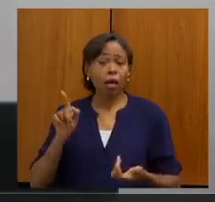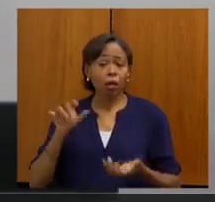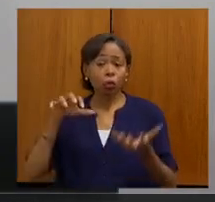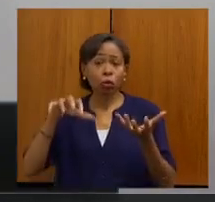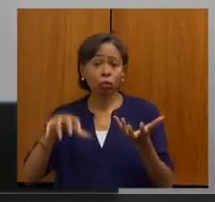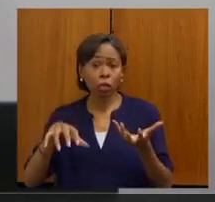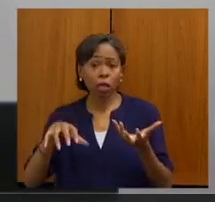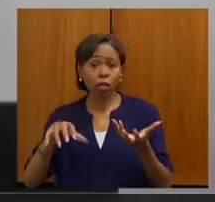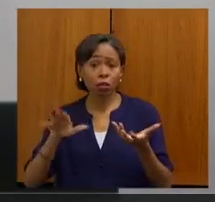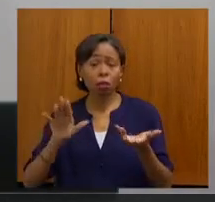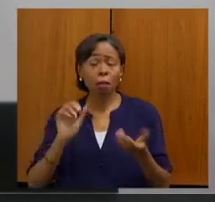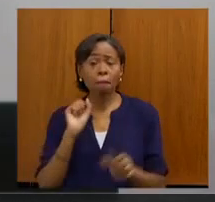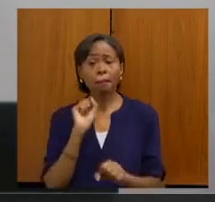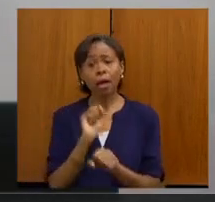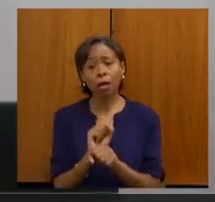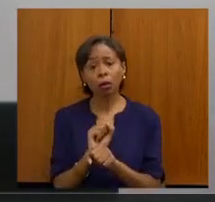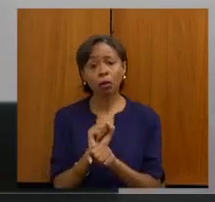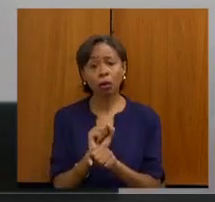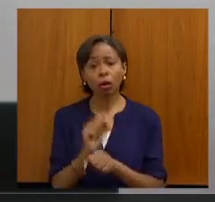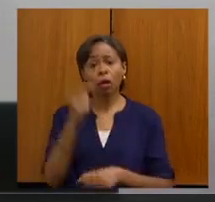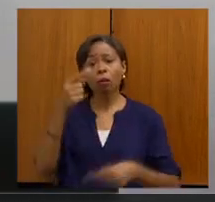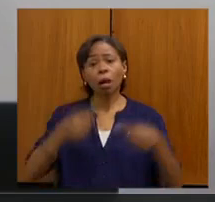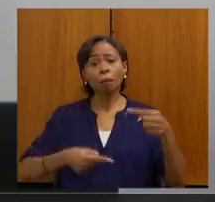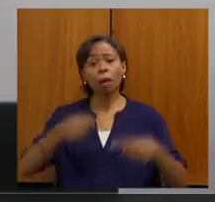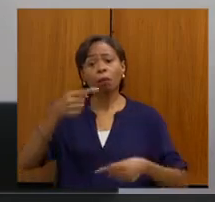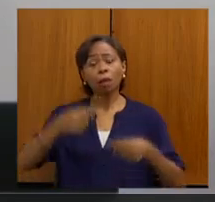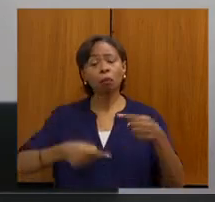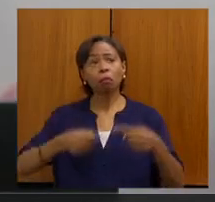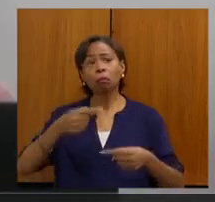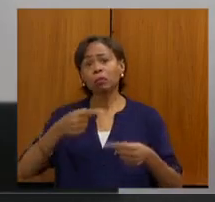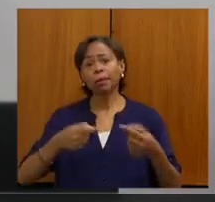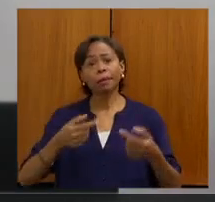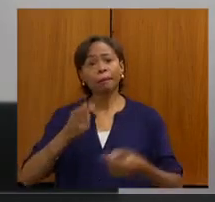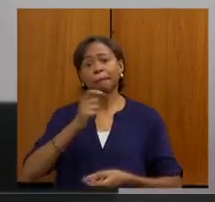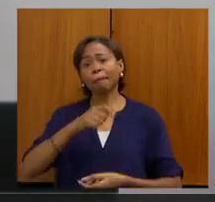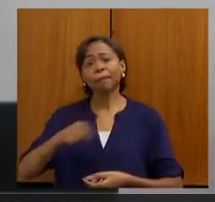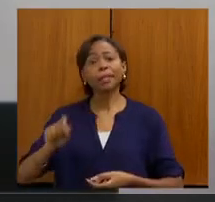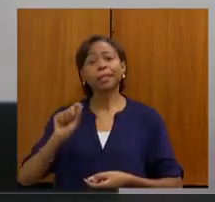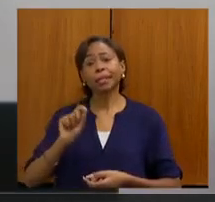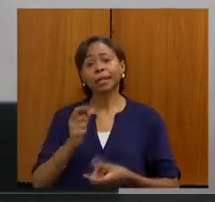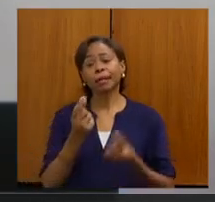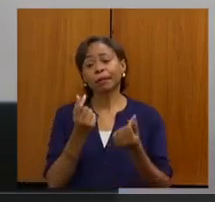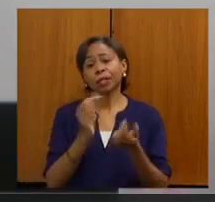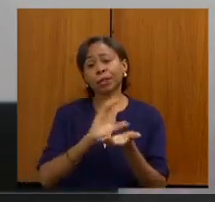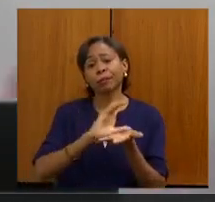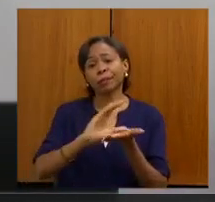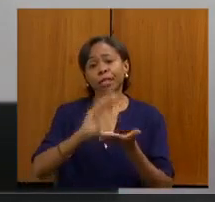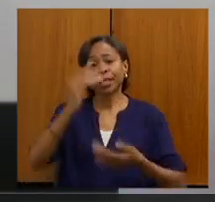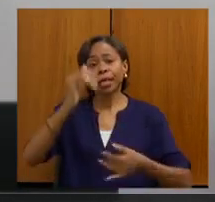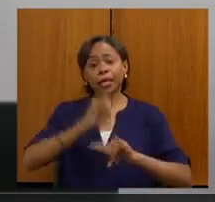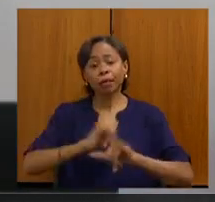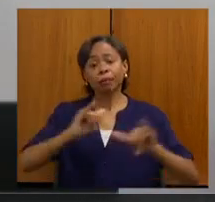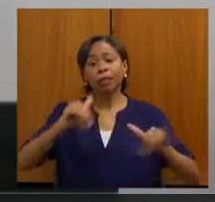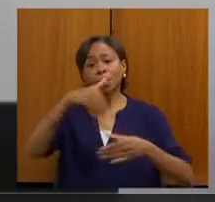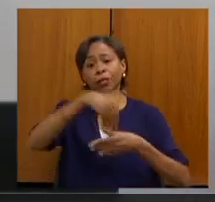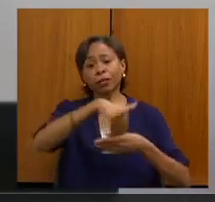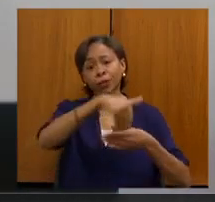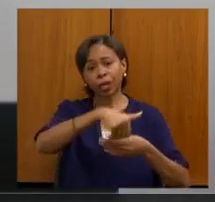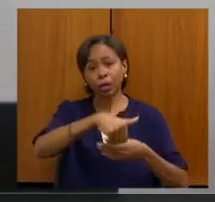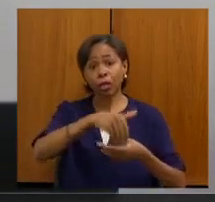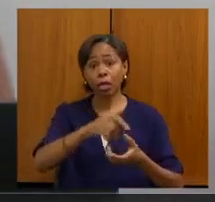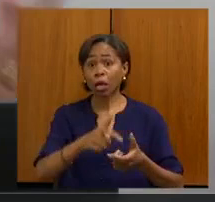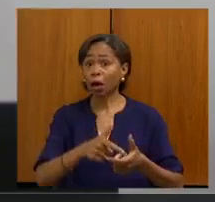parados meses e meses, discutindo o financiamento de campanhas eleitorais e ampliou o Fundo